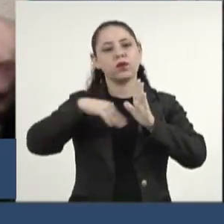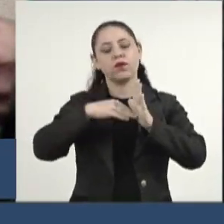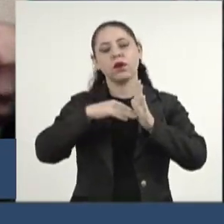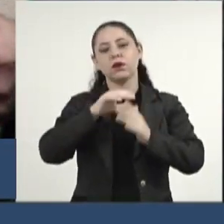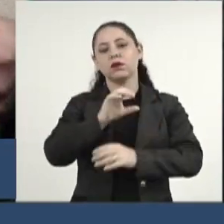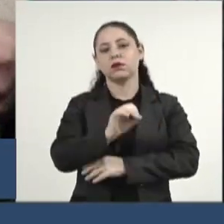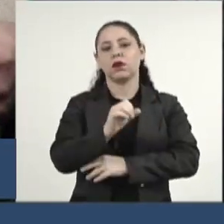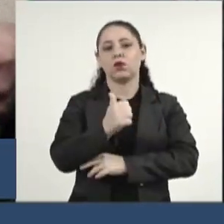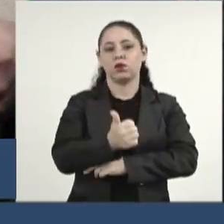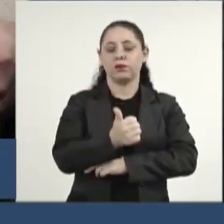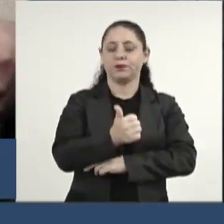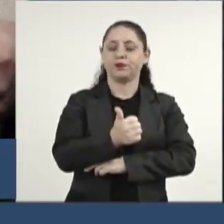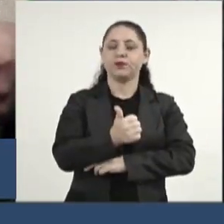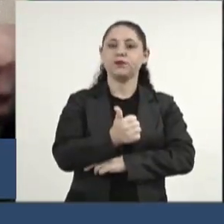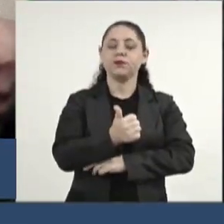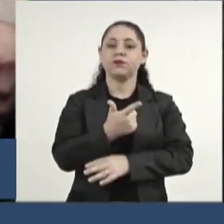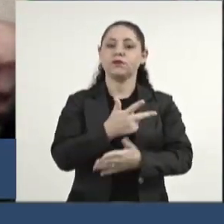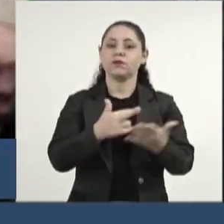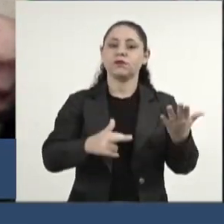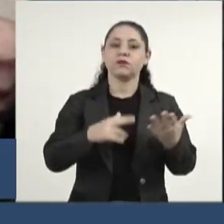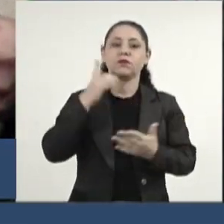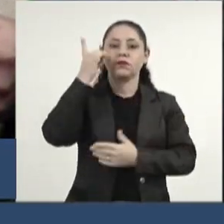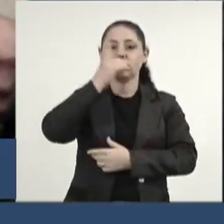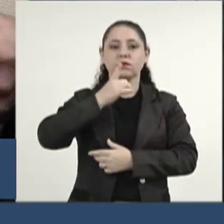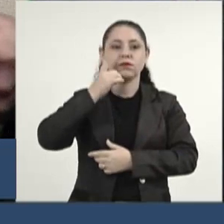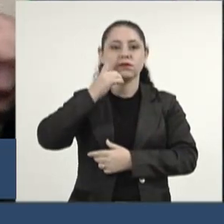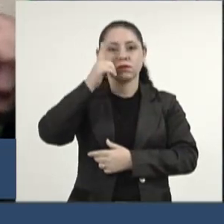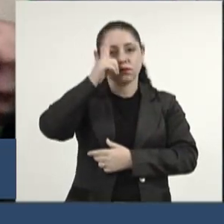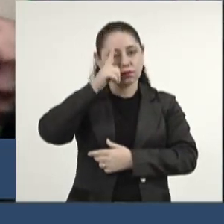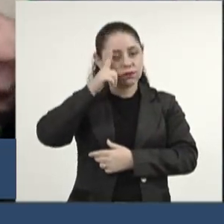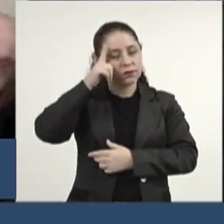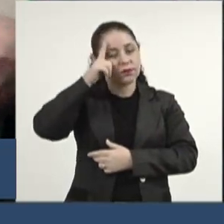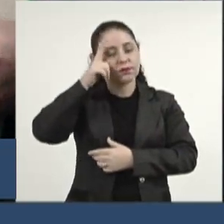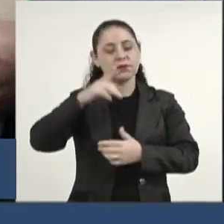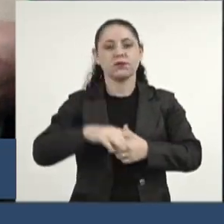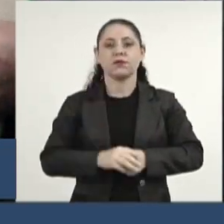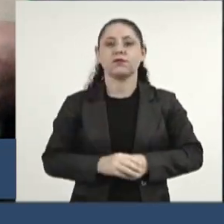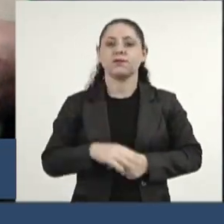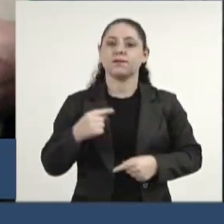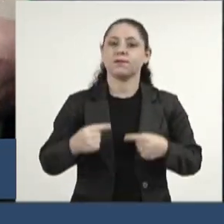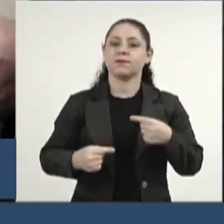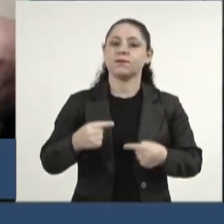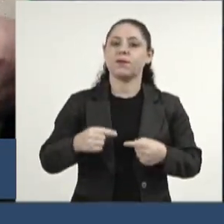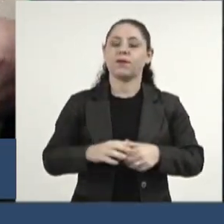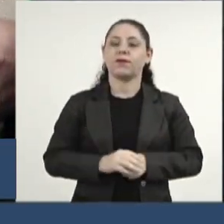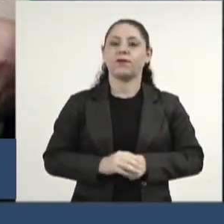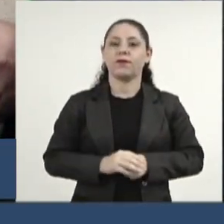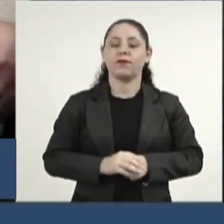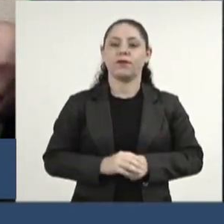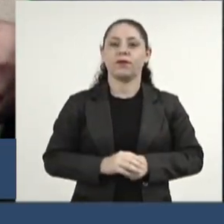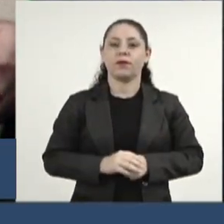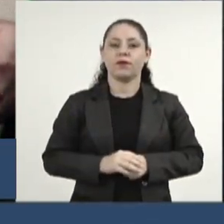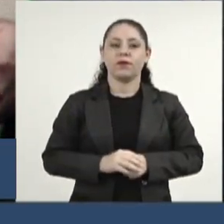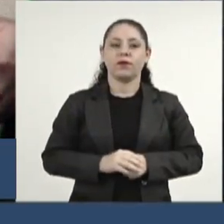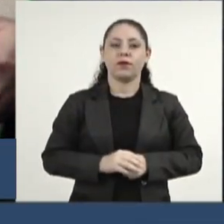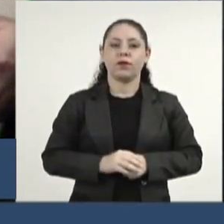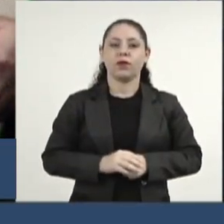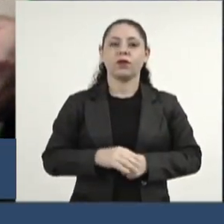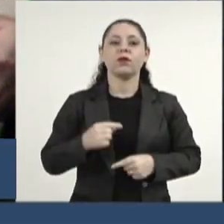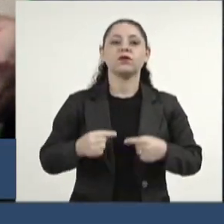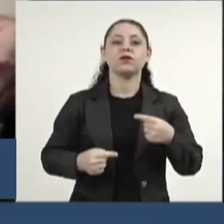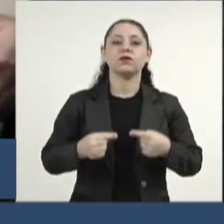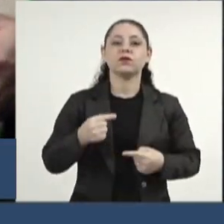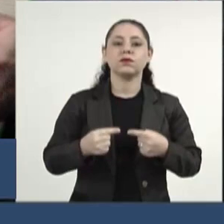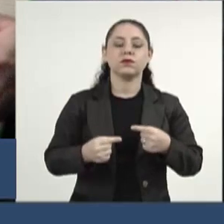integral 01. A relatora foi a deputada Gleice Jani. Em discussão. Para